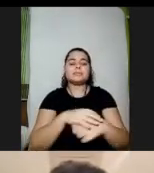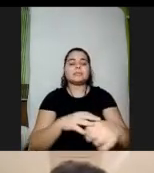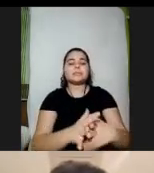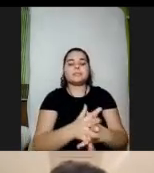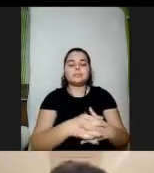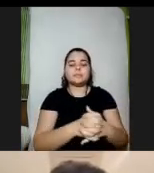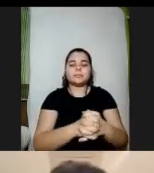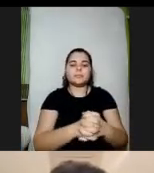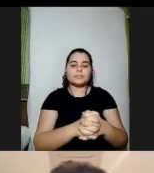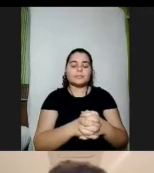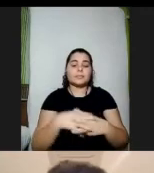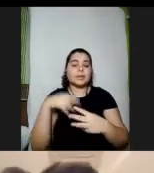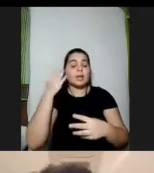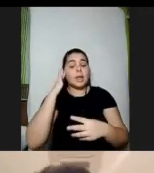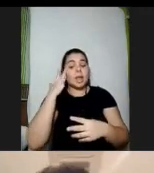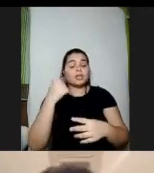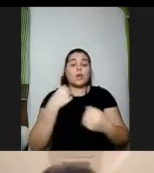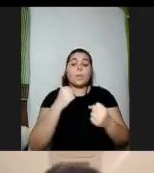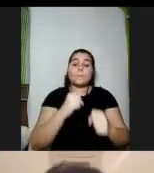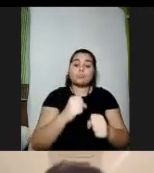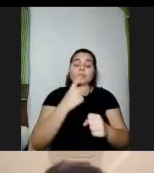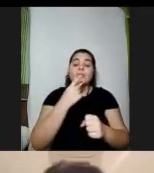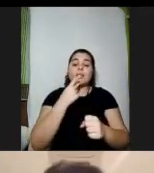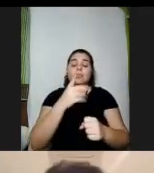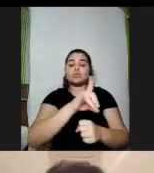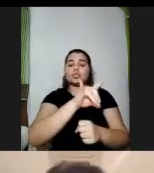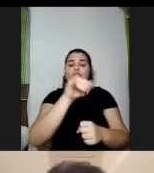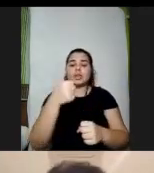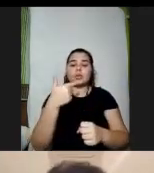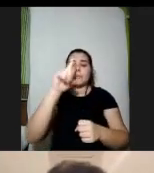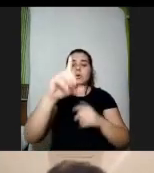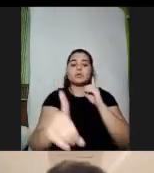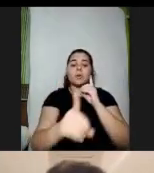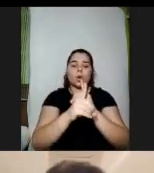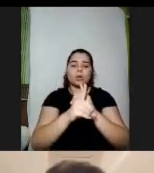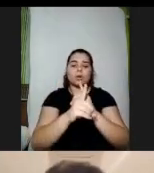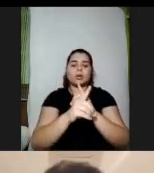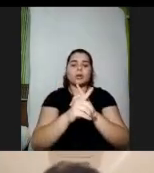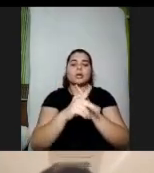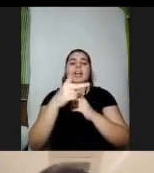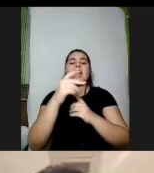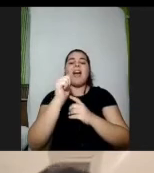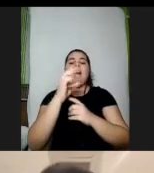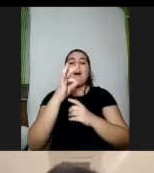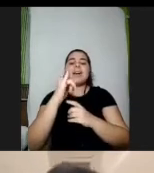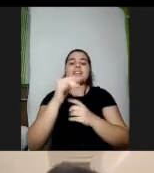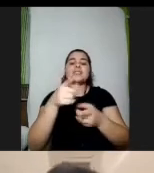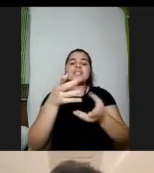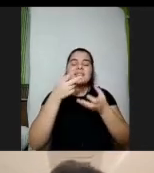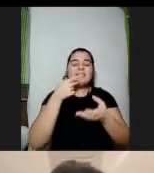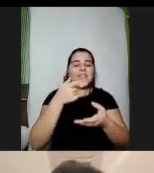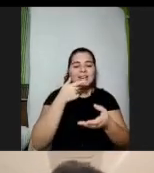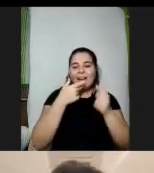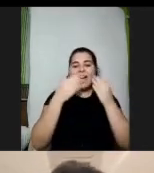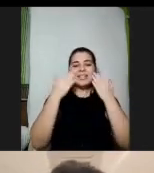eu acho que a gente podia dizer a data do próximo a Patrícia está ali você quer falar Pathy aí se apresentar só para todo mundo já saber quem